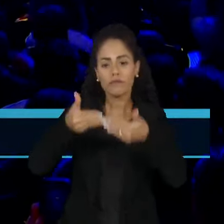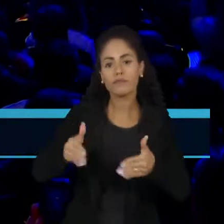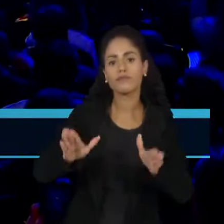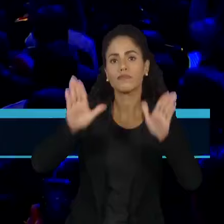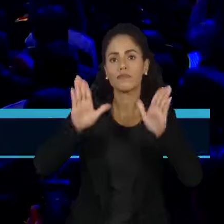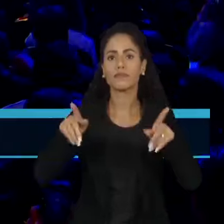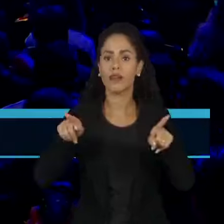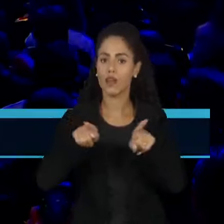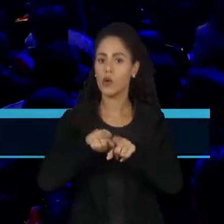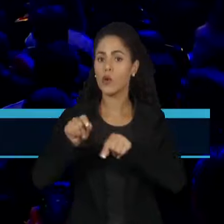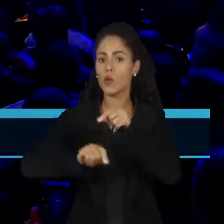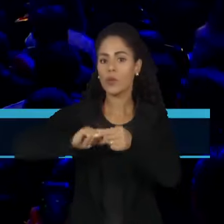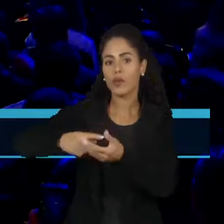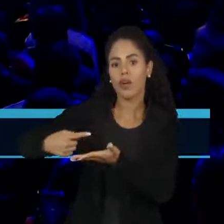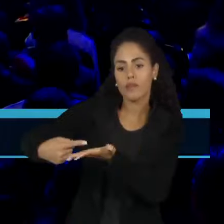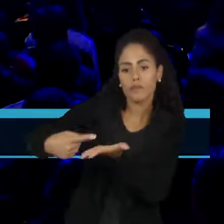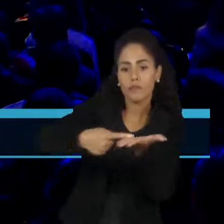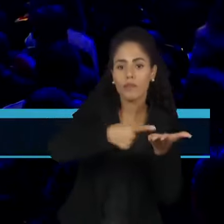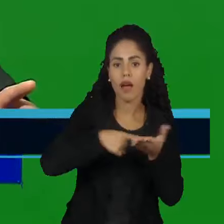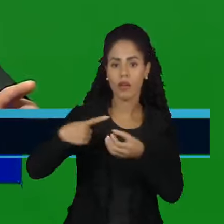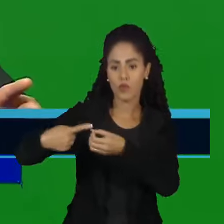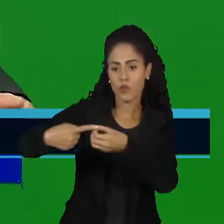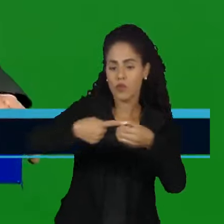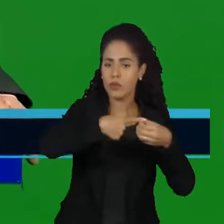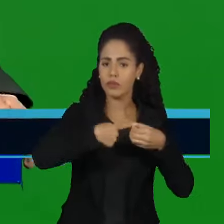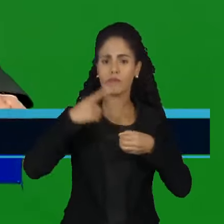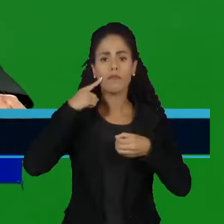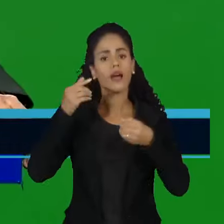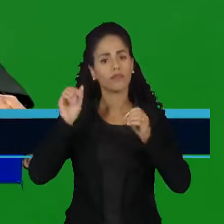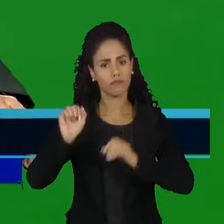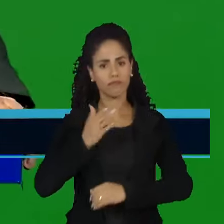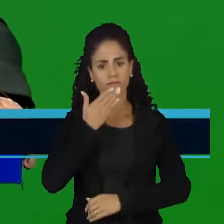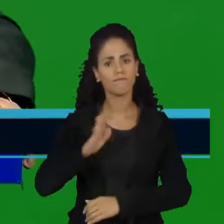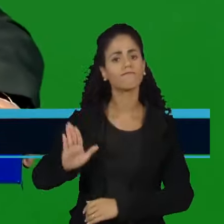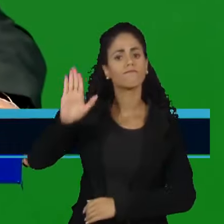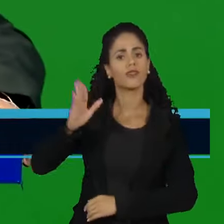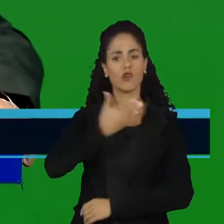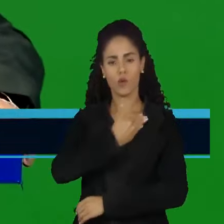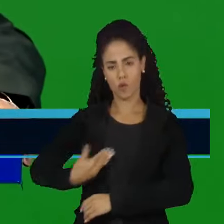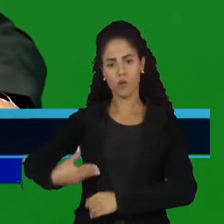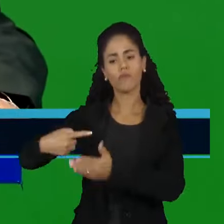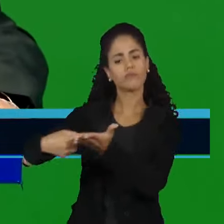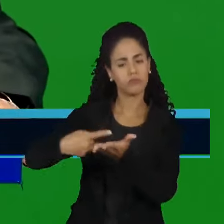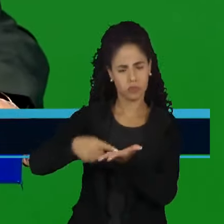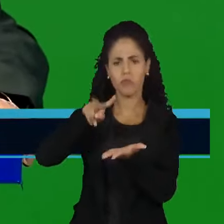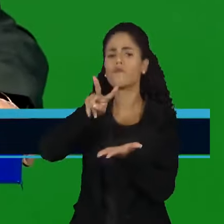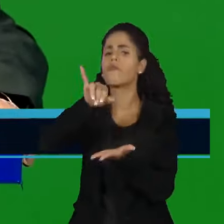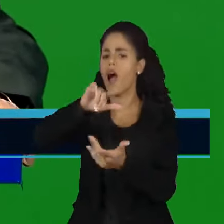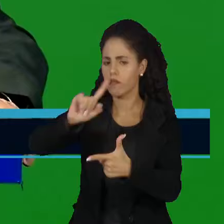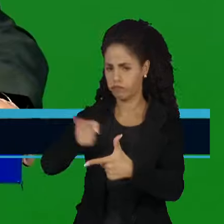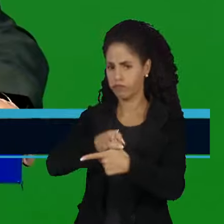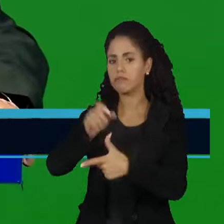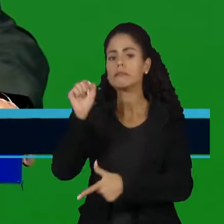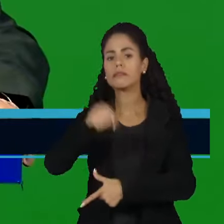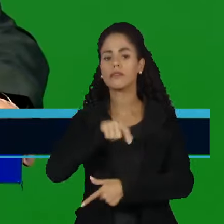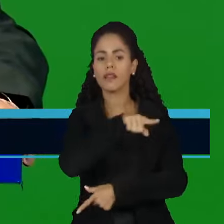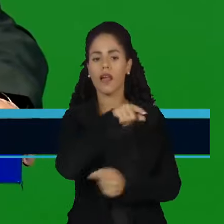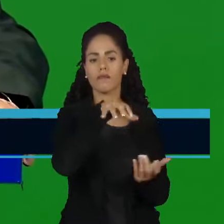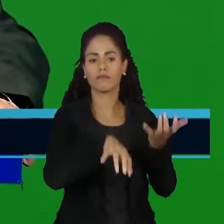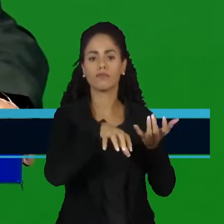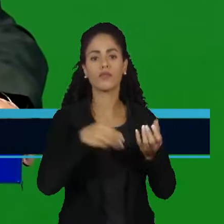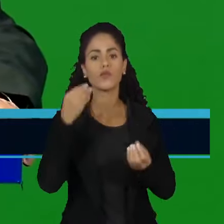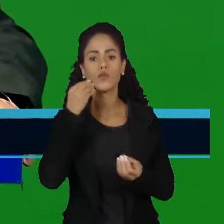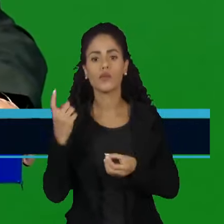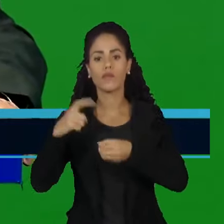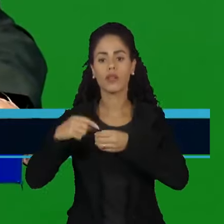da Marcha Nacional dos Municípios. No evento, prometeu que o governo vai negociar com o Congresso a aprovação da